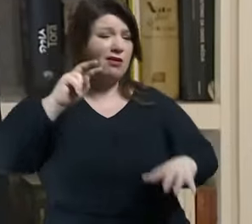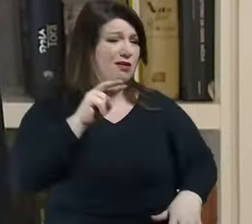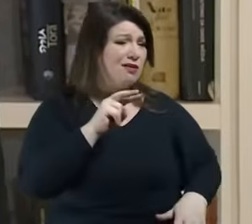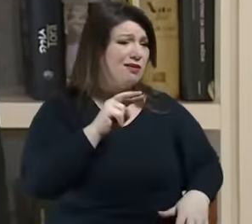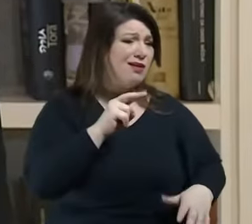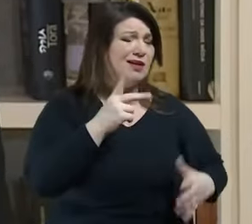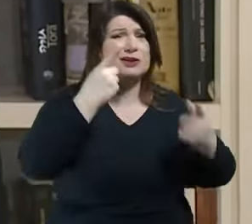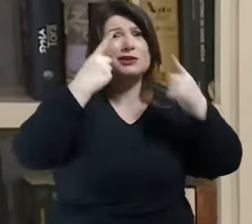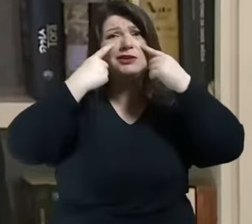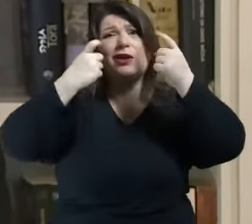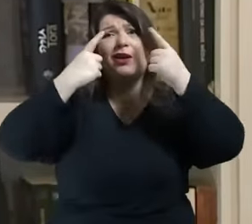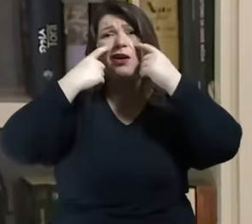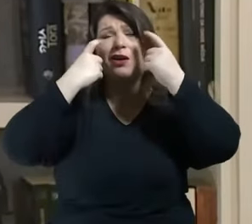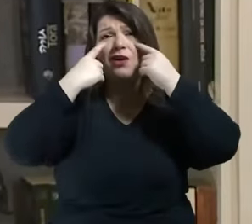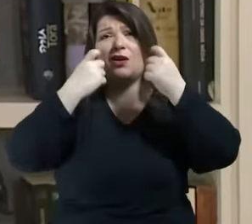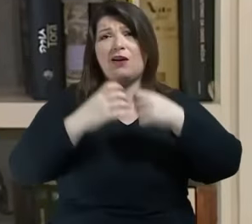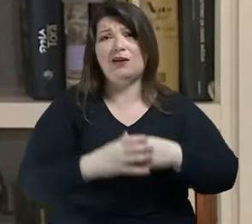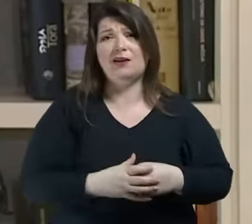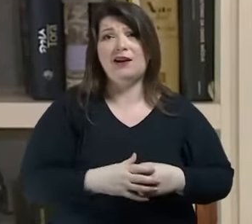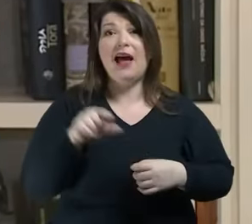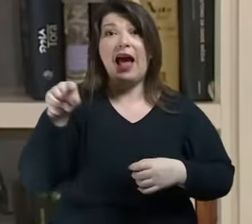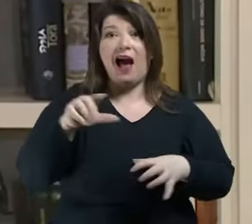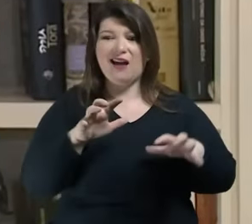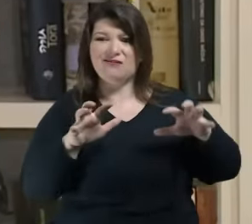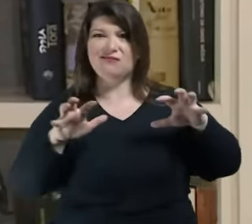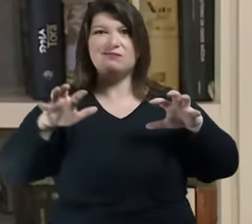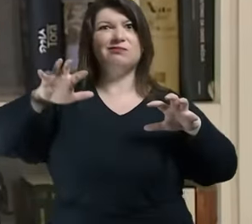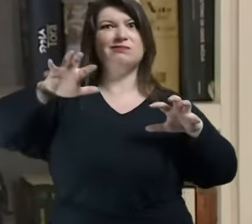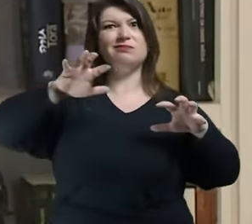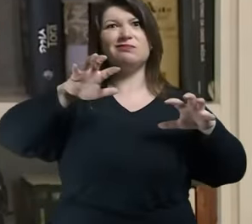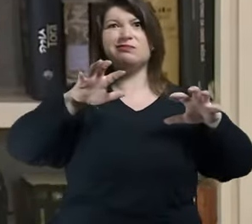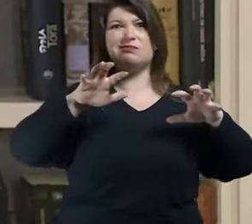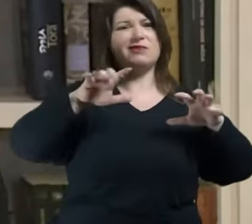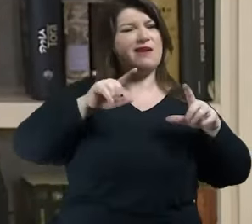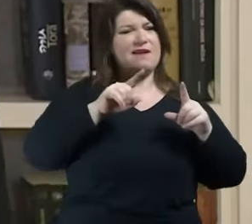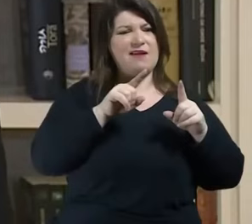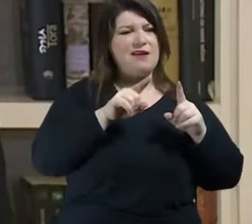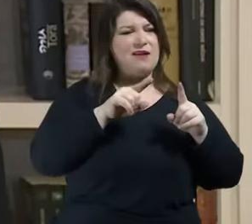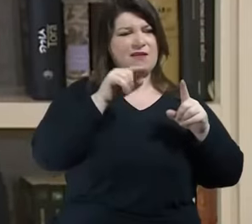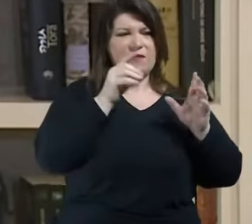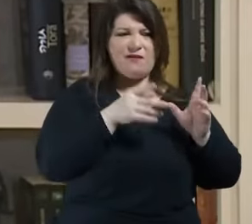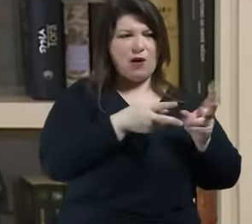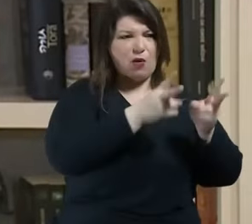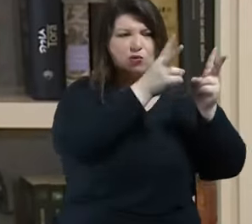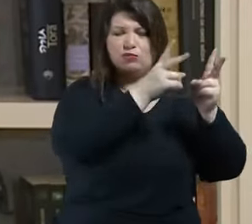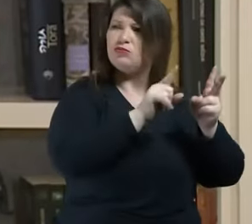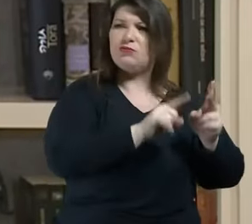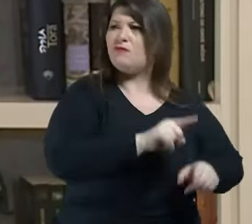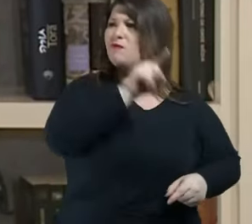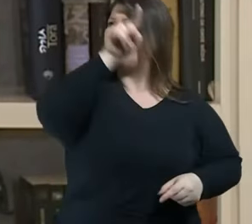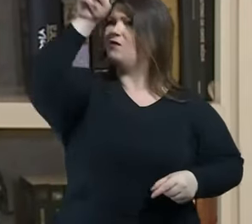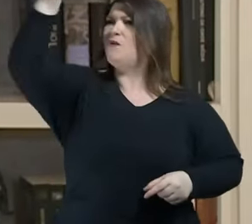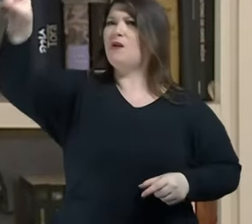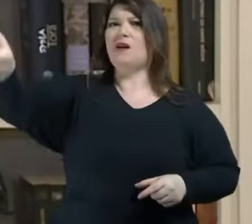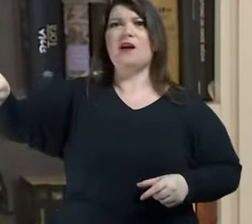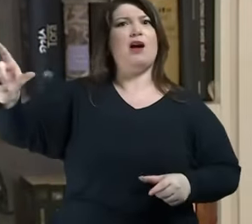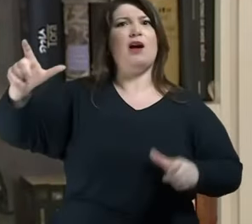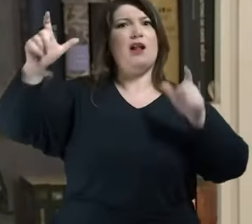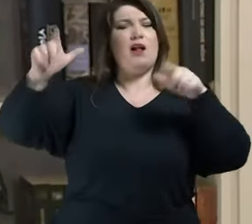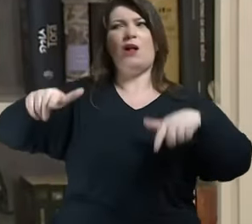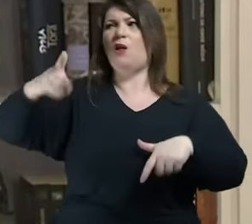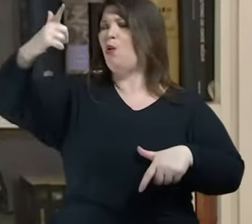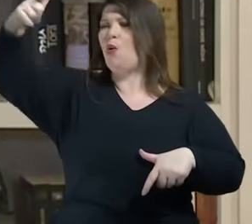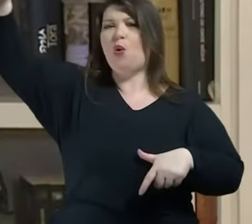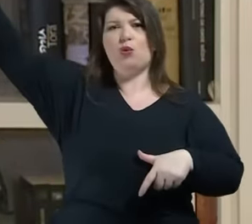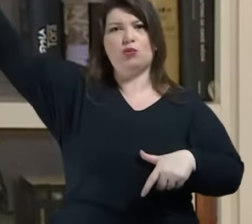para o extremo norte gelado para o polo norte que ainda nem se sabia bem onde era não tínhamos ainda conquistado o polo